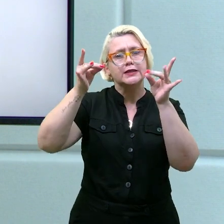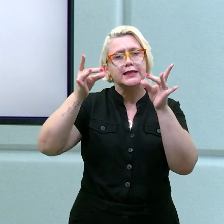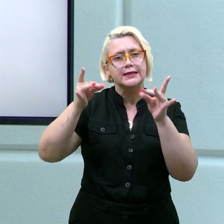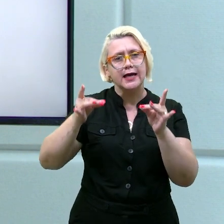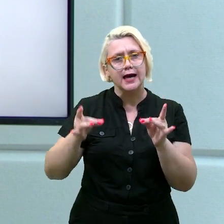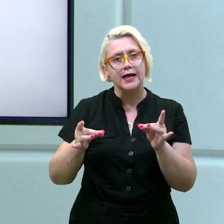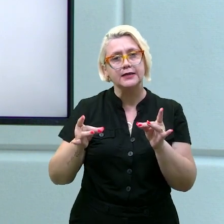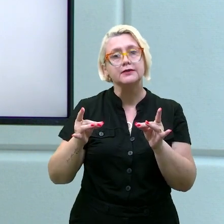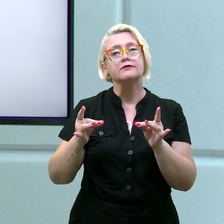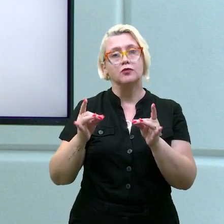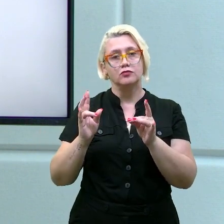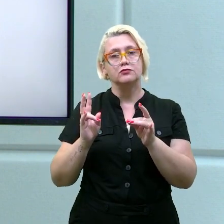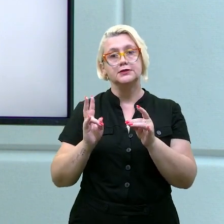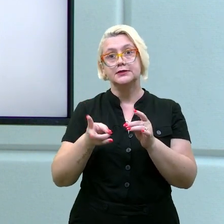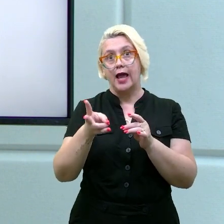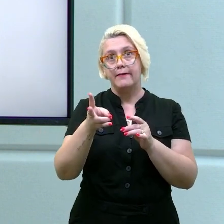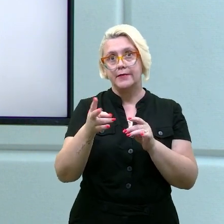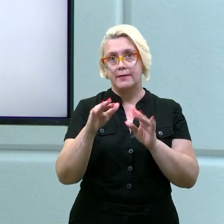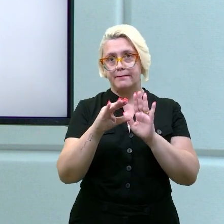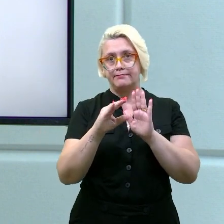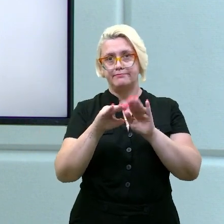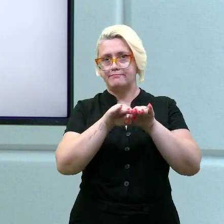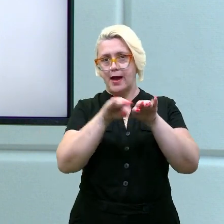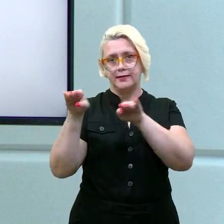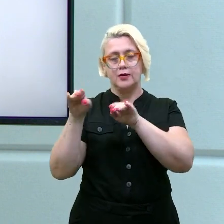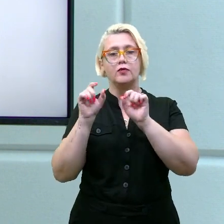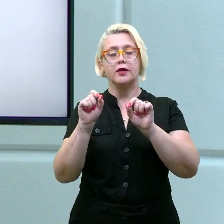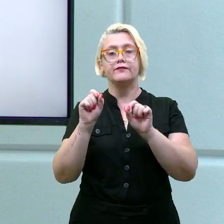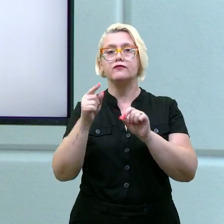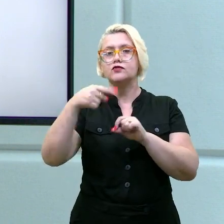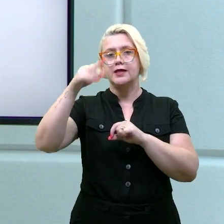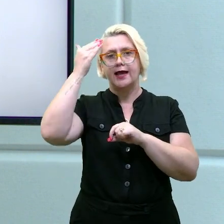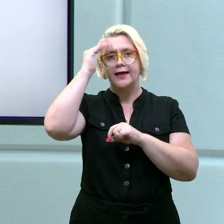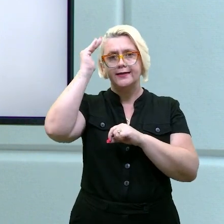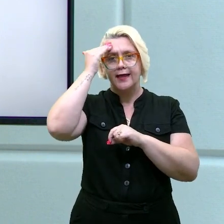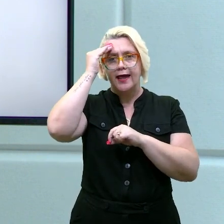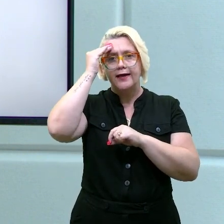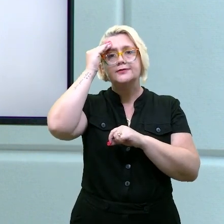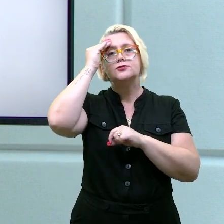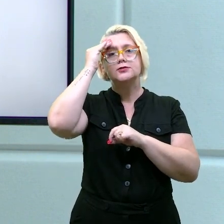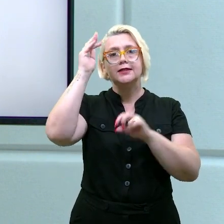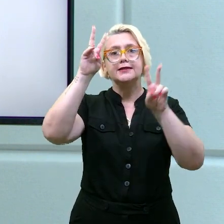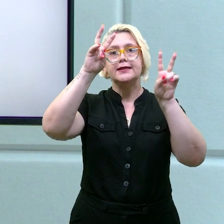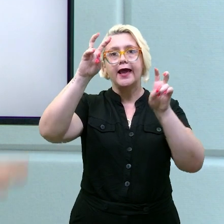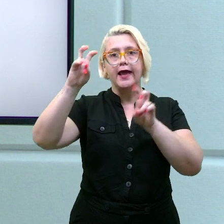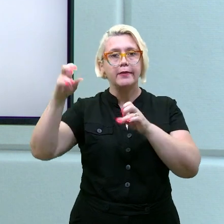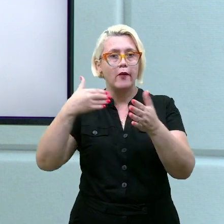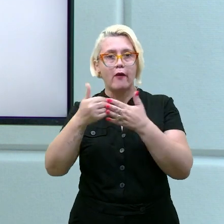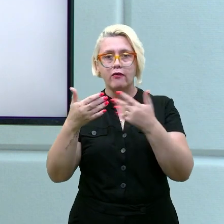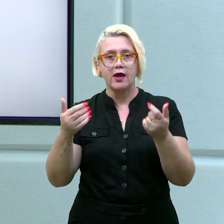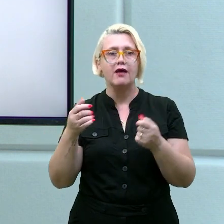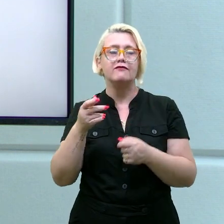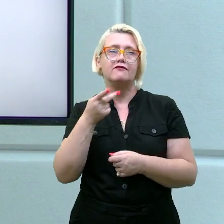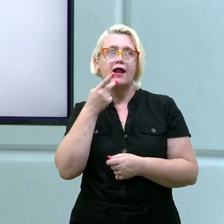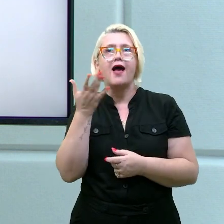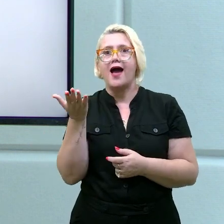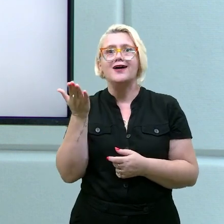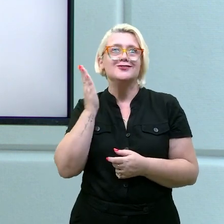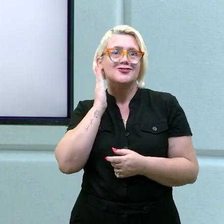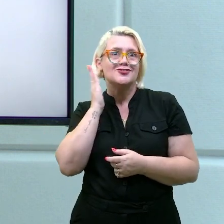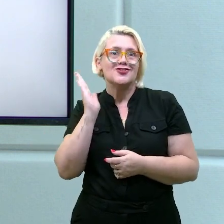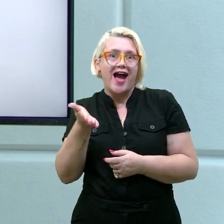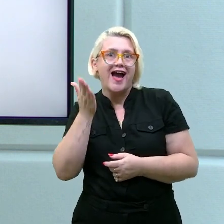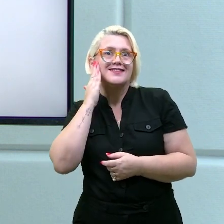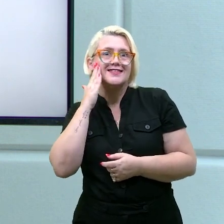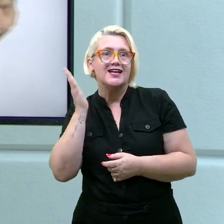Então, nós vamos seguindo. Sempre esse padrão. Quando você entende esse padrão, qualquer tema que vier, você fala moleza, eu já sei, eu já